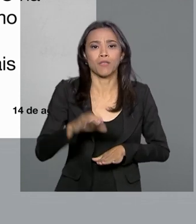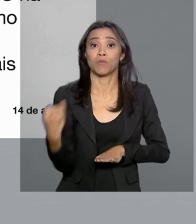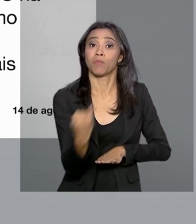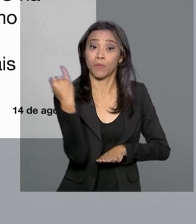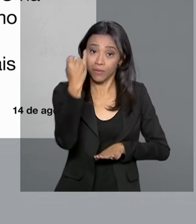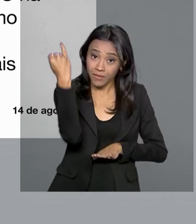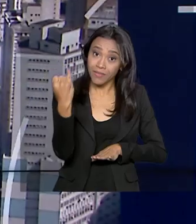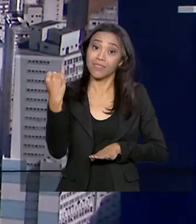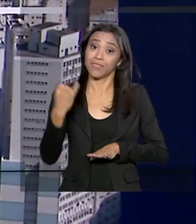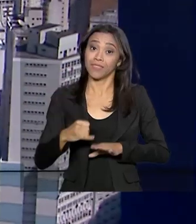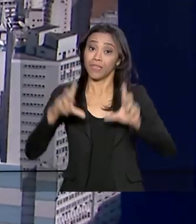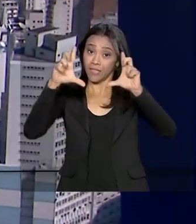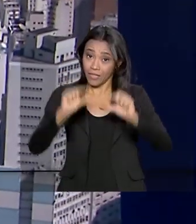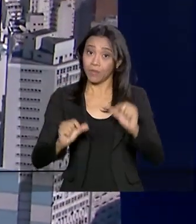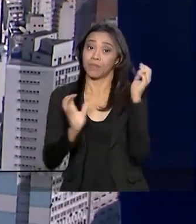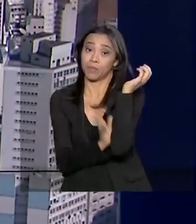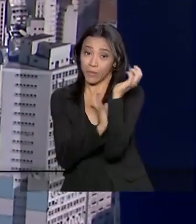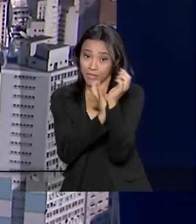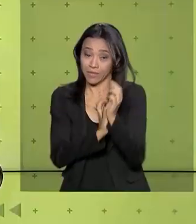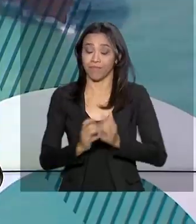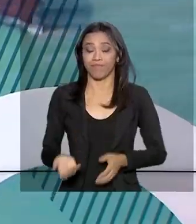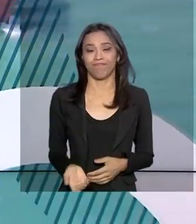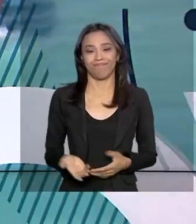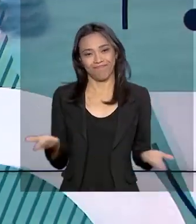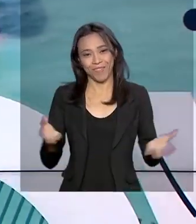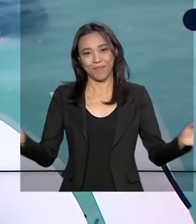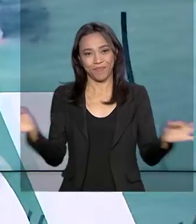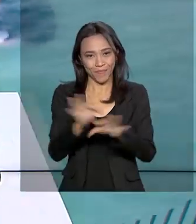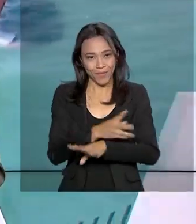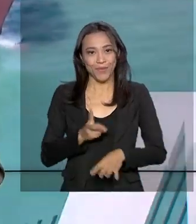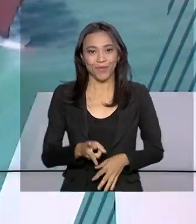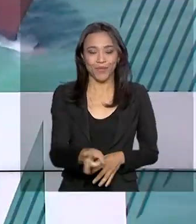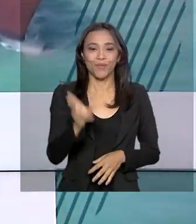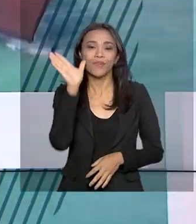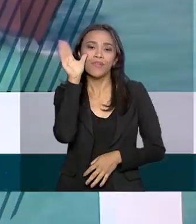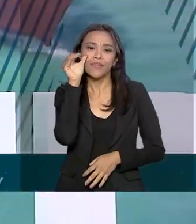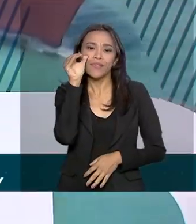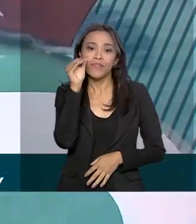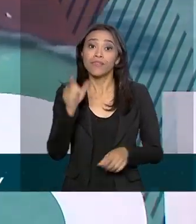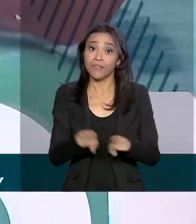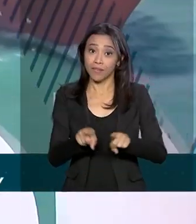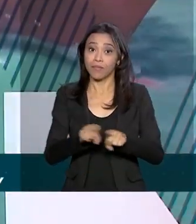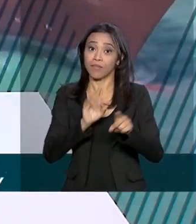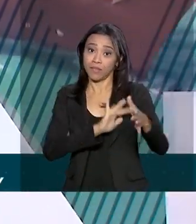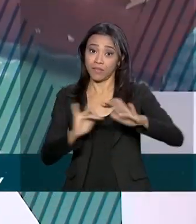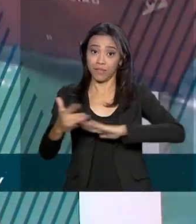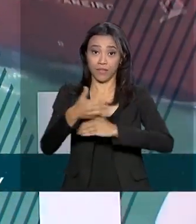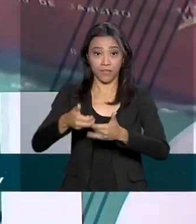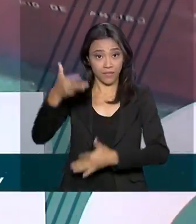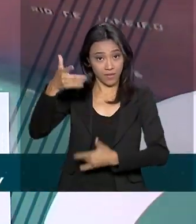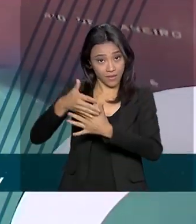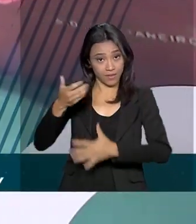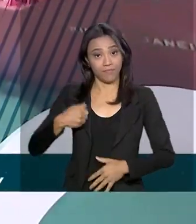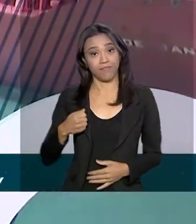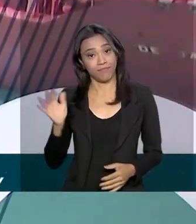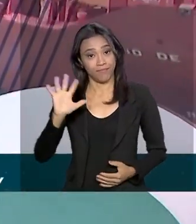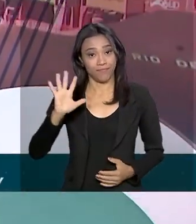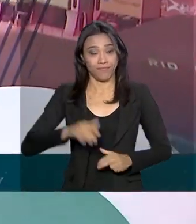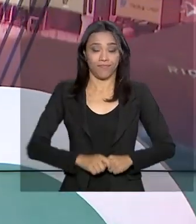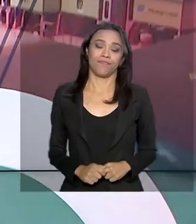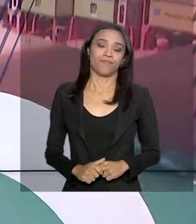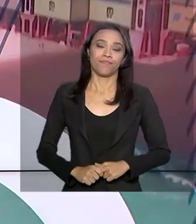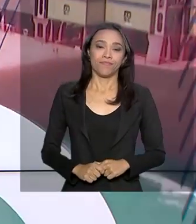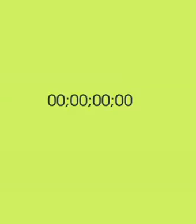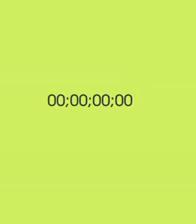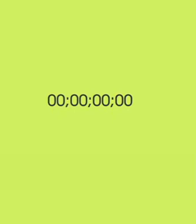mais empregos. E o governo agora fica por aqui. Continue nos acompanhando também pelas redes sociais. Até a próxima edição.